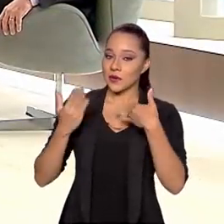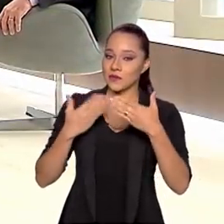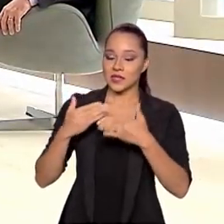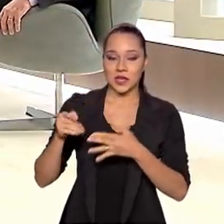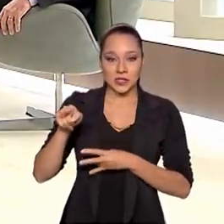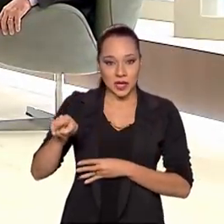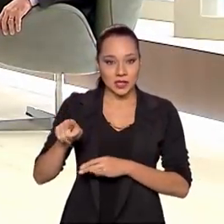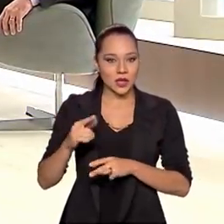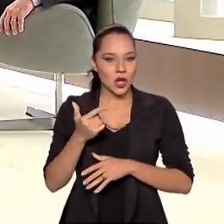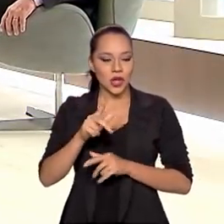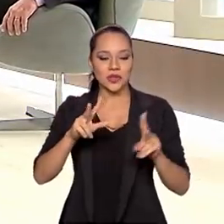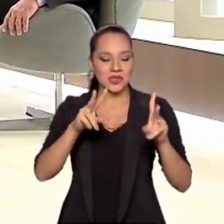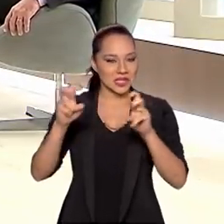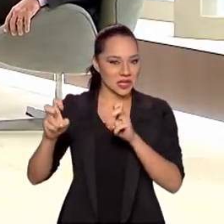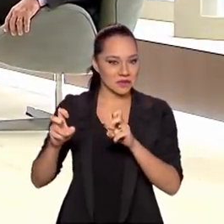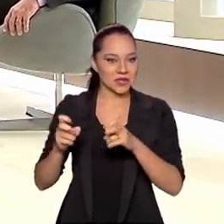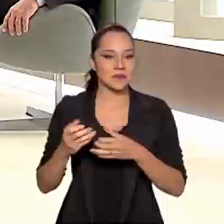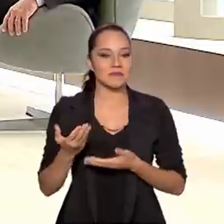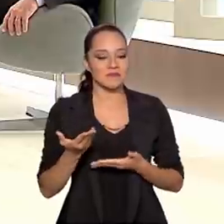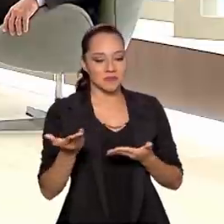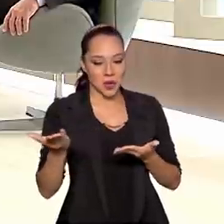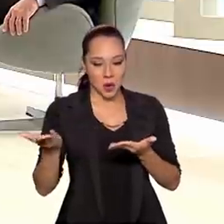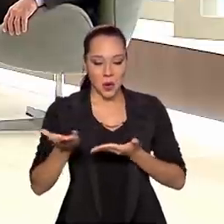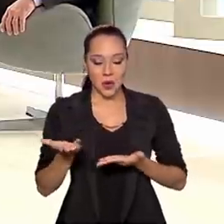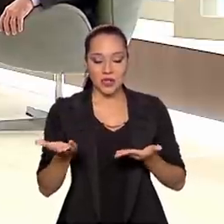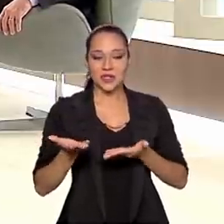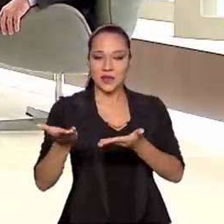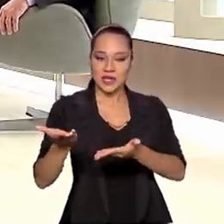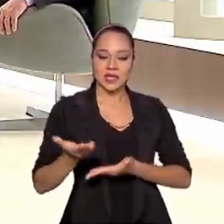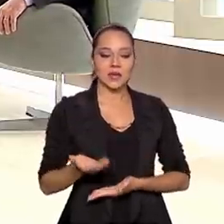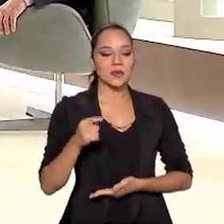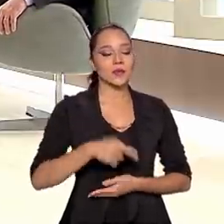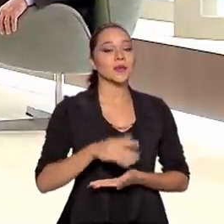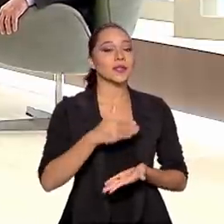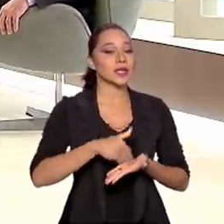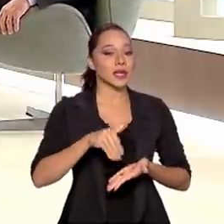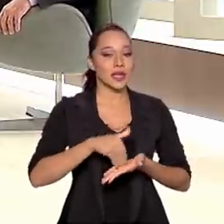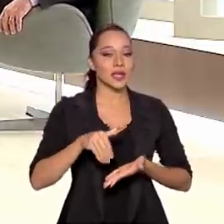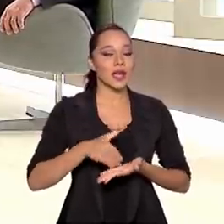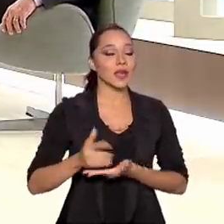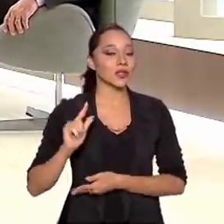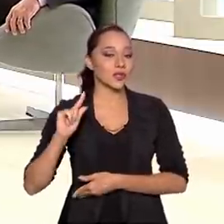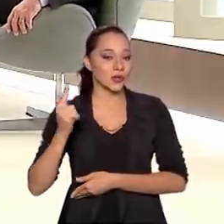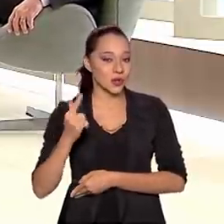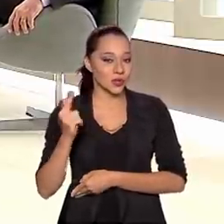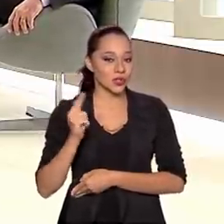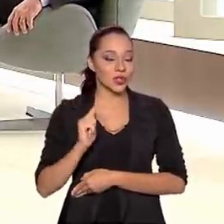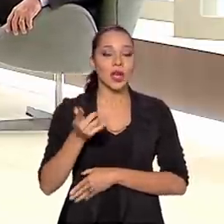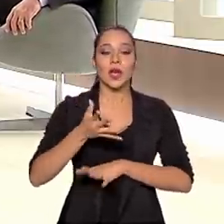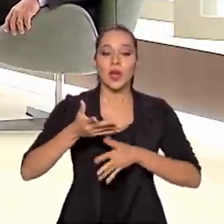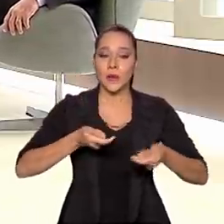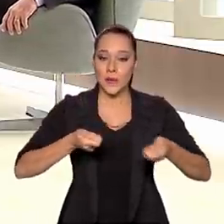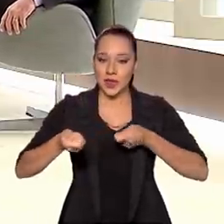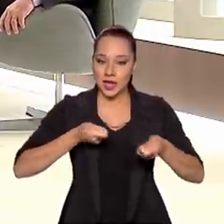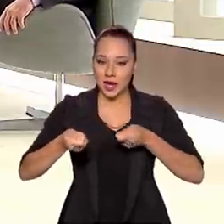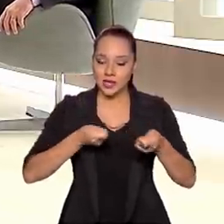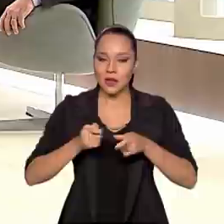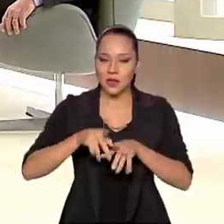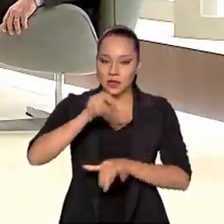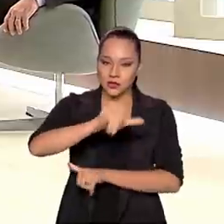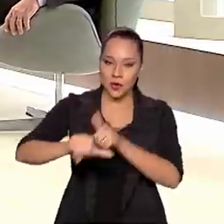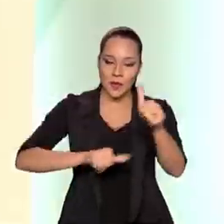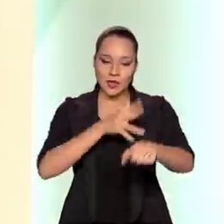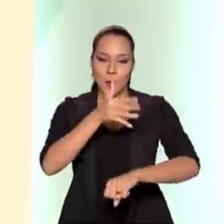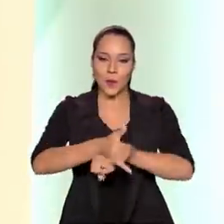esse e outros assuntos, eu recebo hoje no Brasil em Pauta o secretário de Geologia, Mineração e Transformação